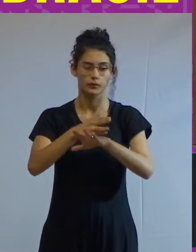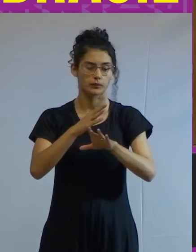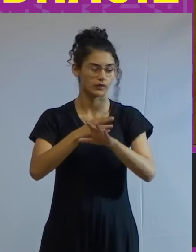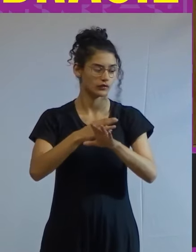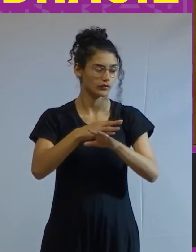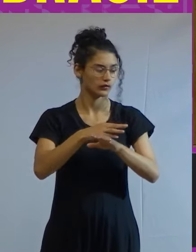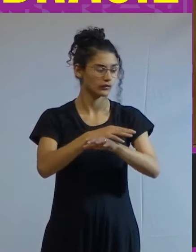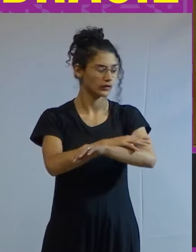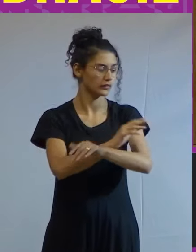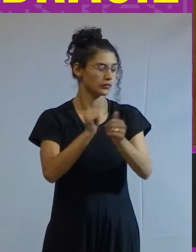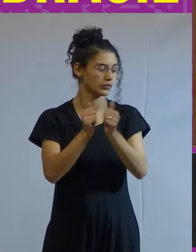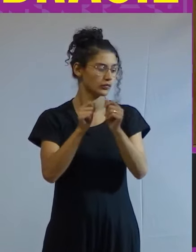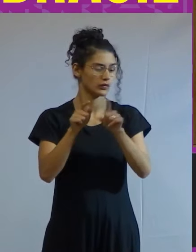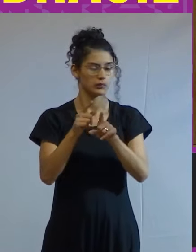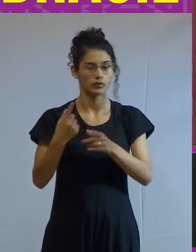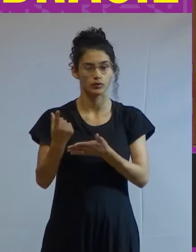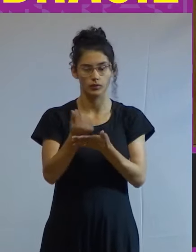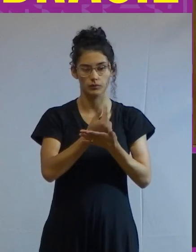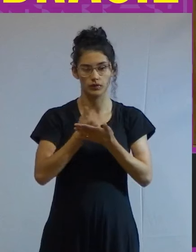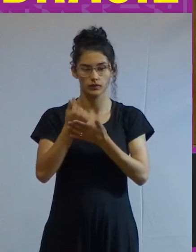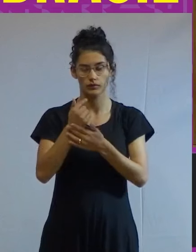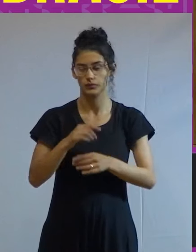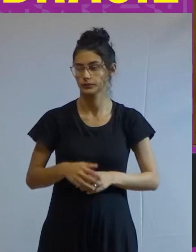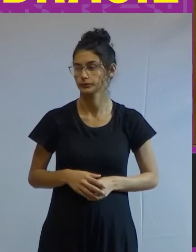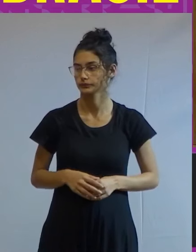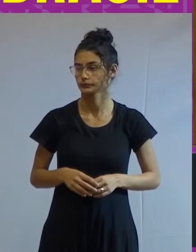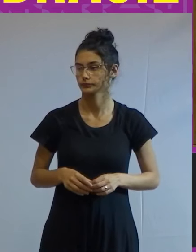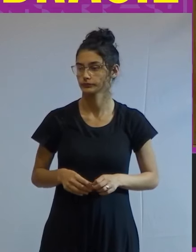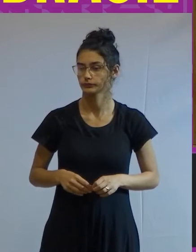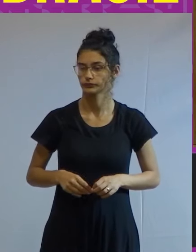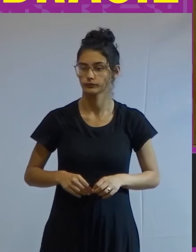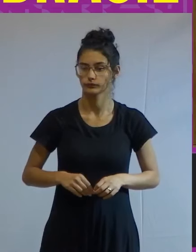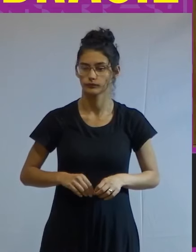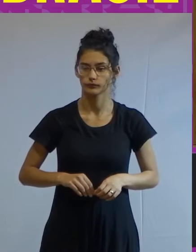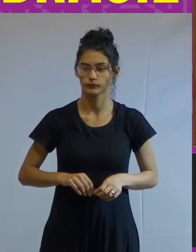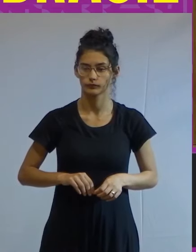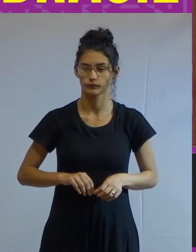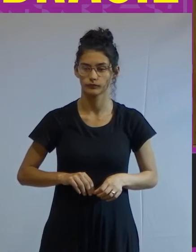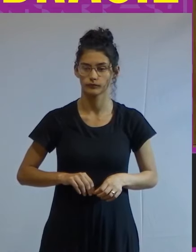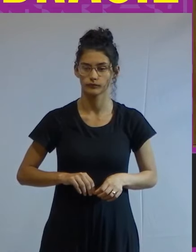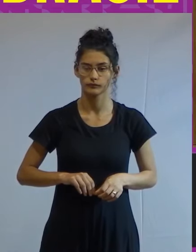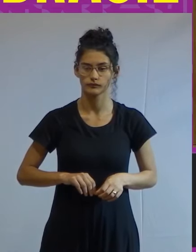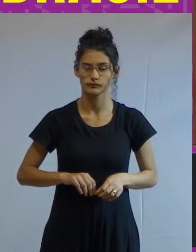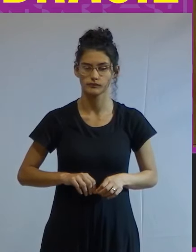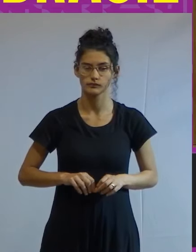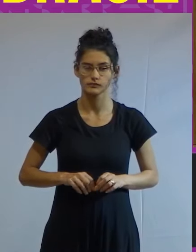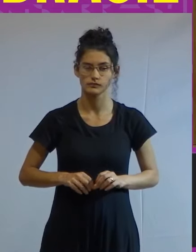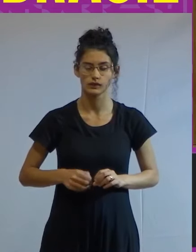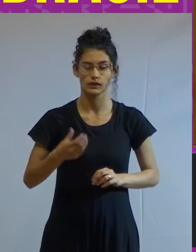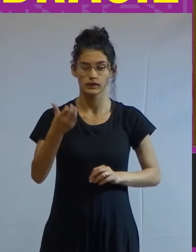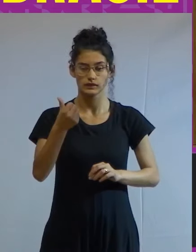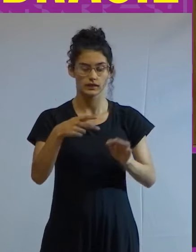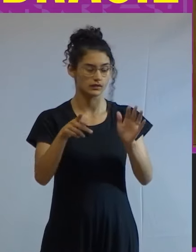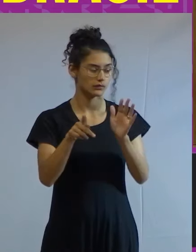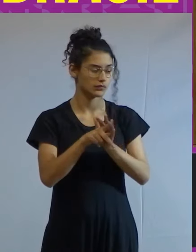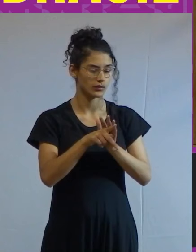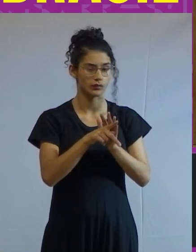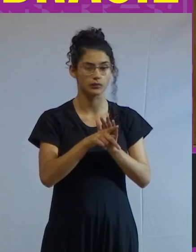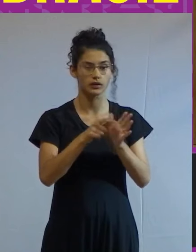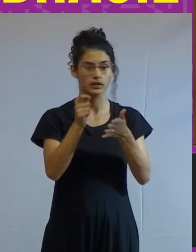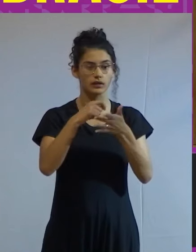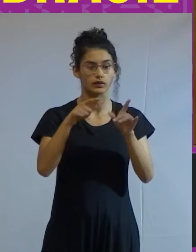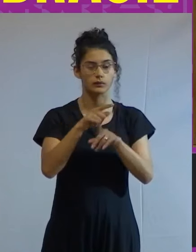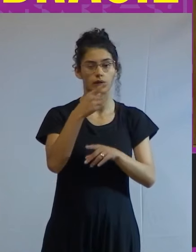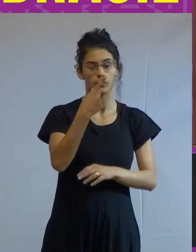racismo para a acumulação capitalista no assim chamado capítulo 6 inédito de O Capital texto escrito